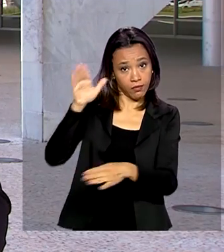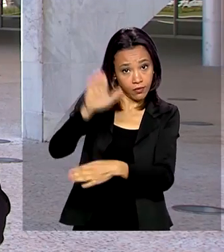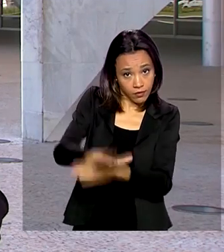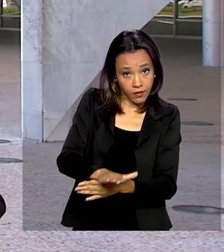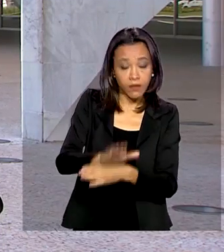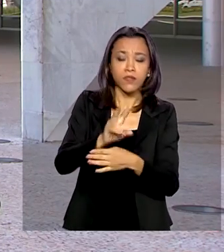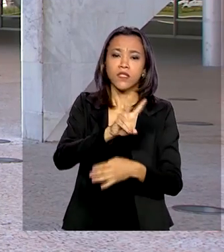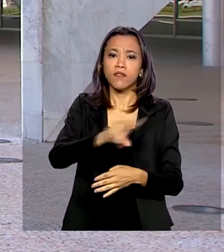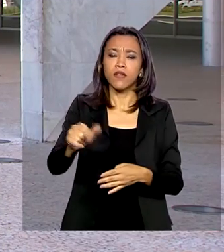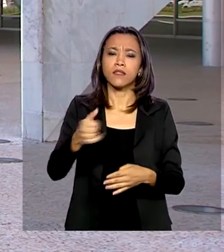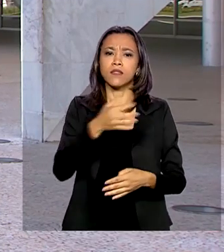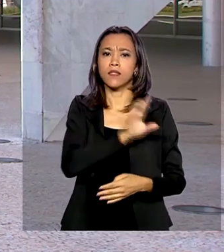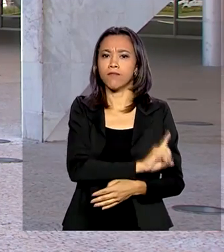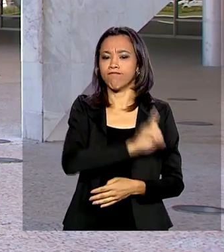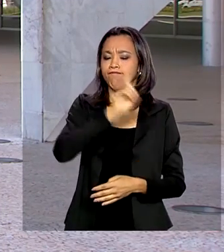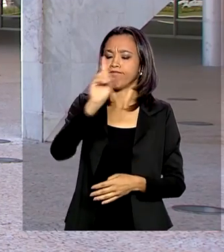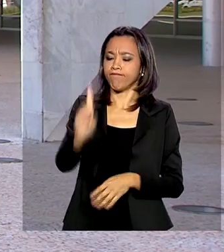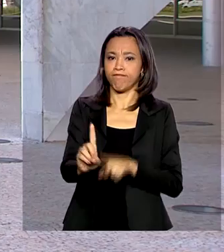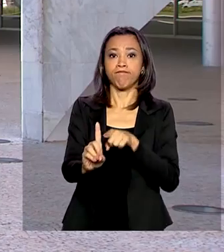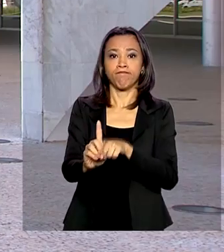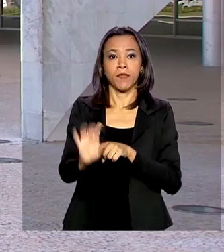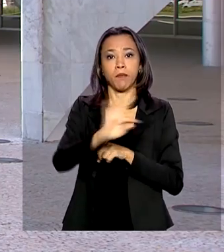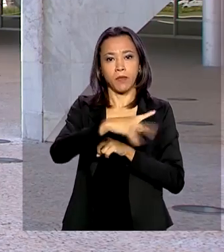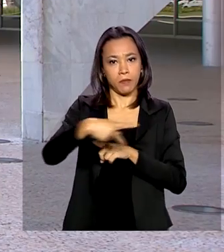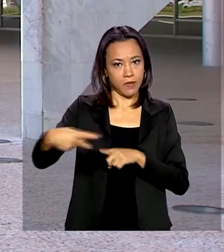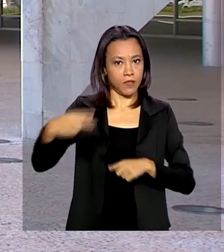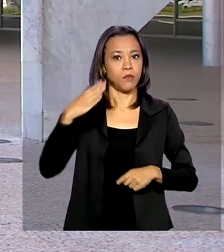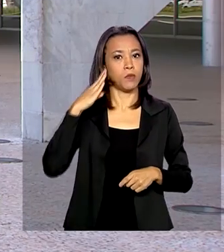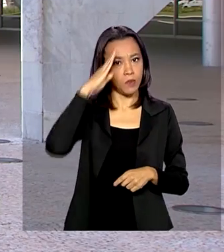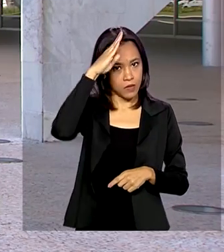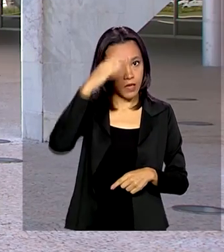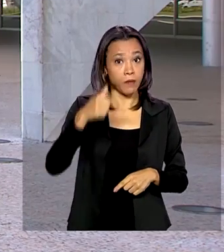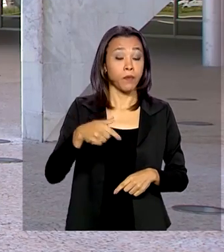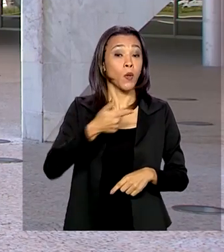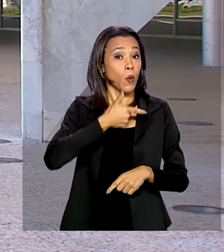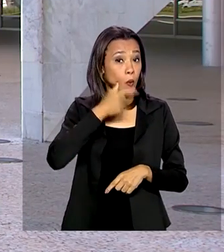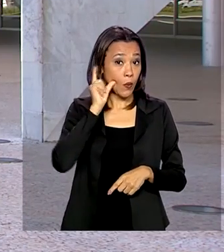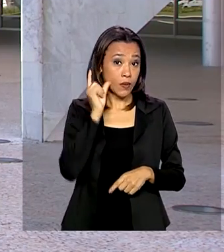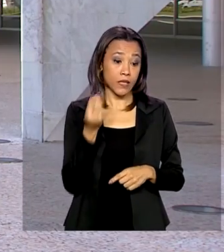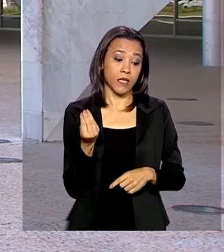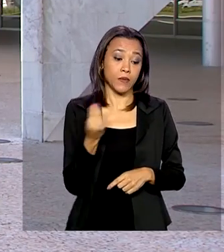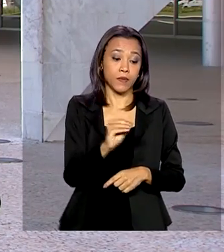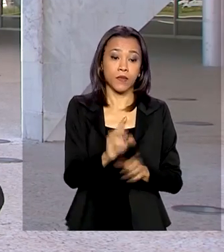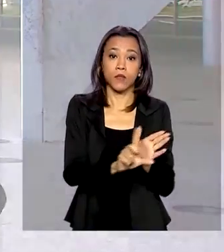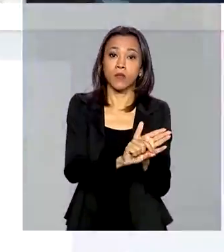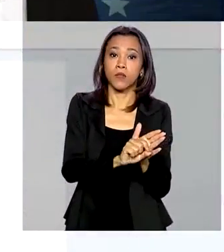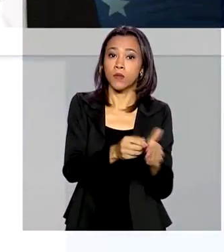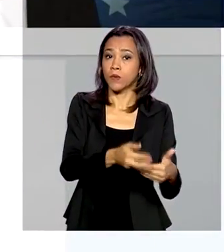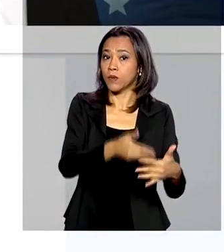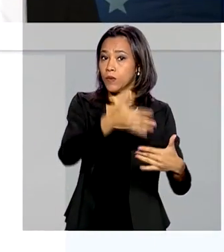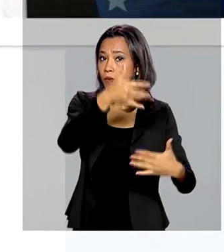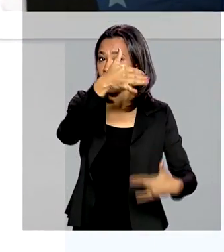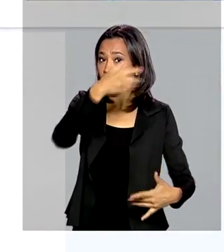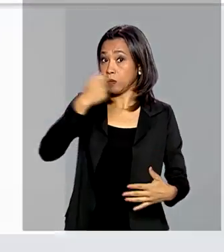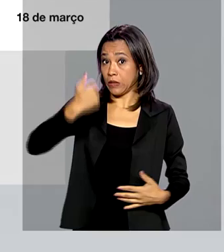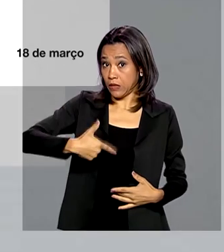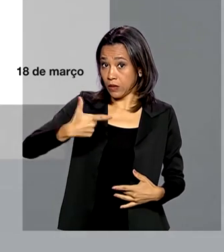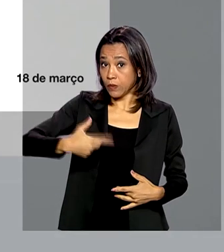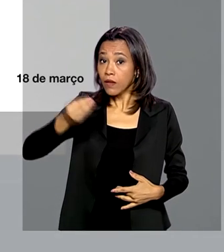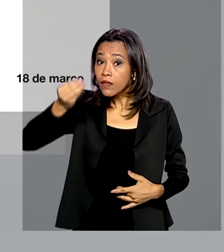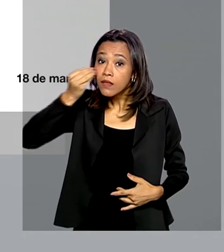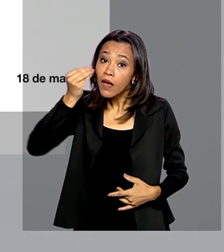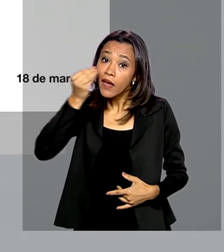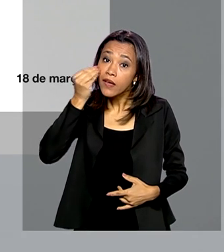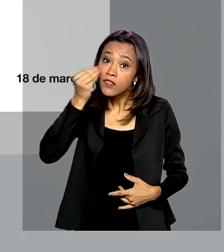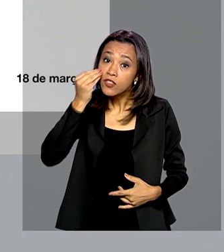ser comandado pelo presidente Jair Bolsonaro. Ele que ontem, no Twitter, informou que o segundo teste que ele fez para o